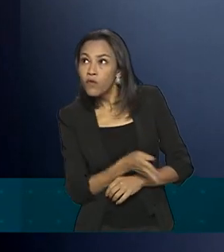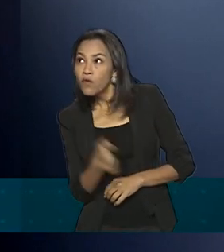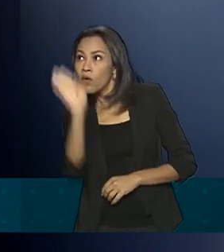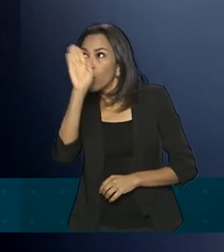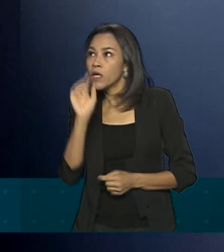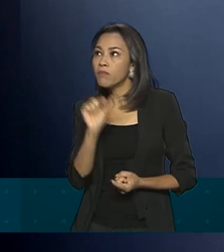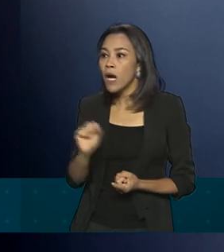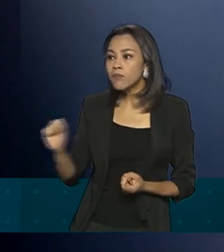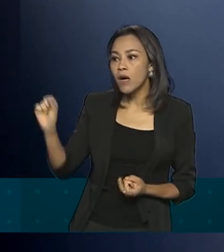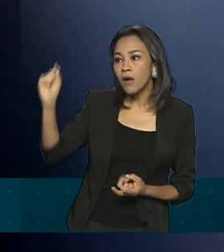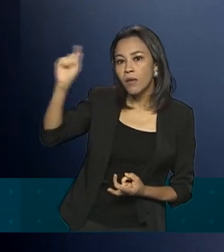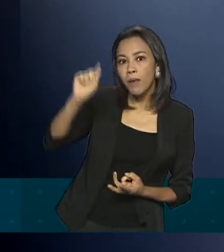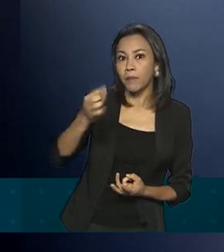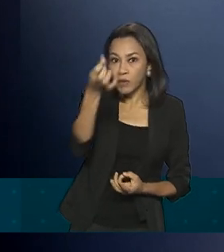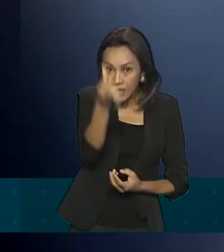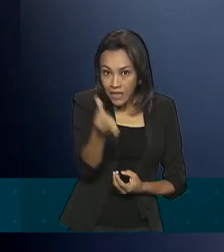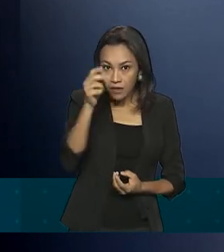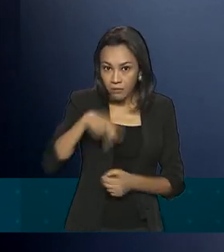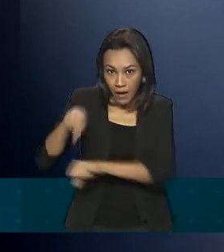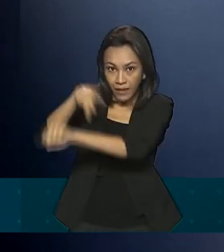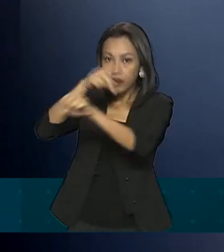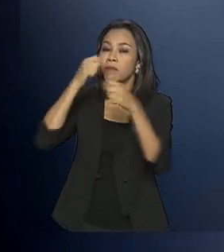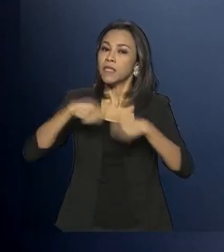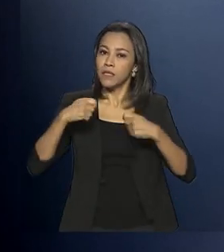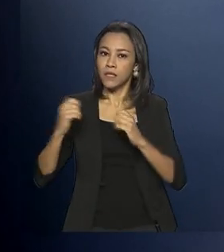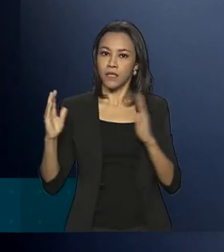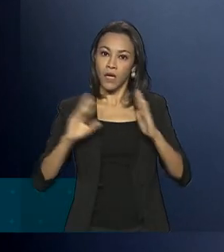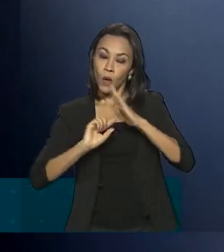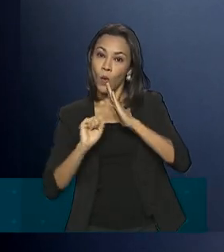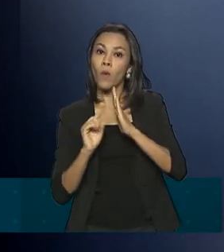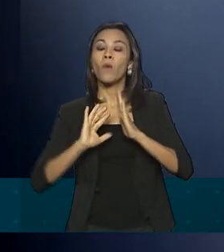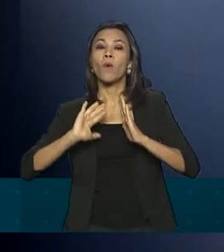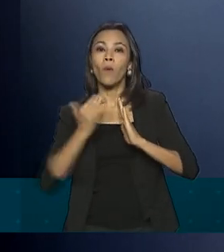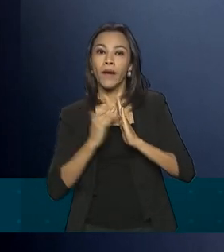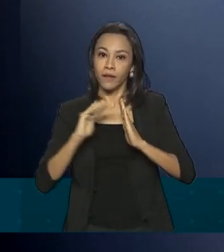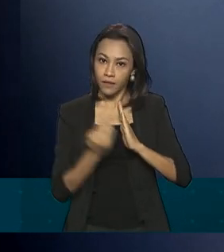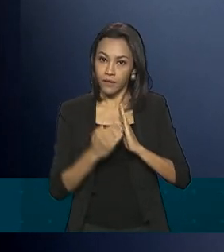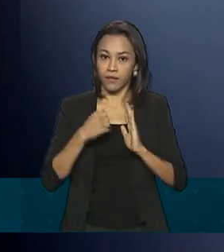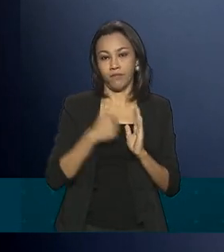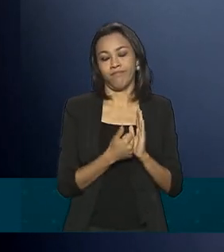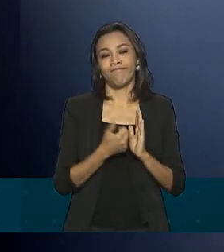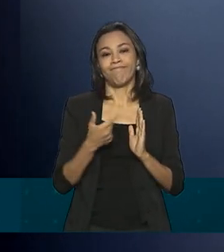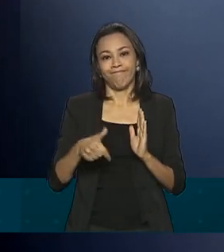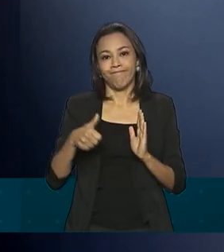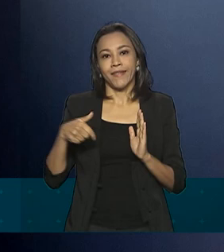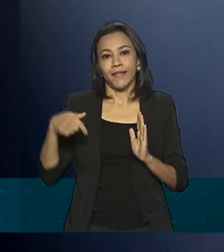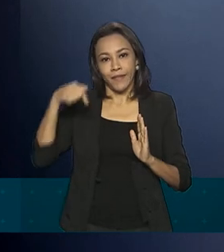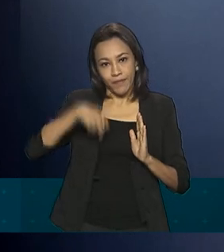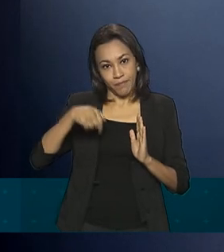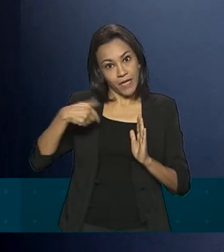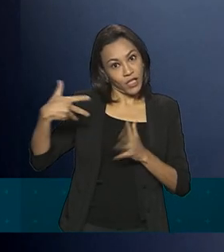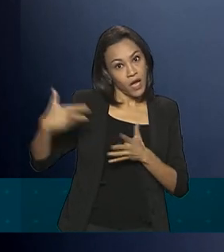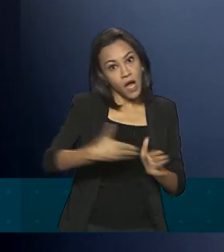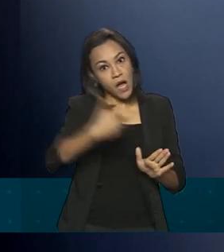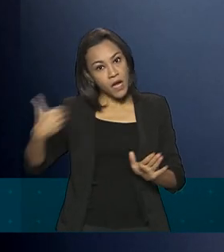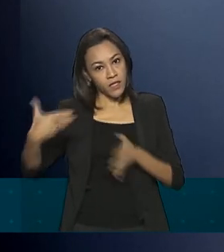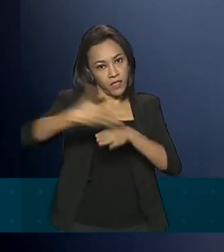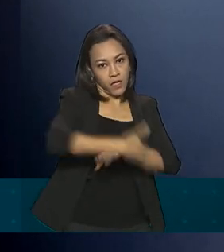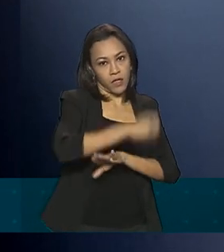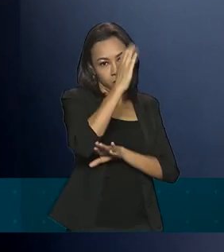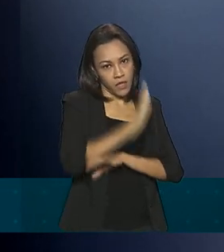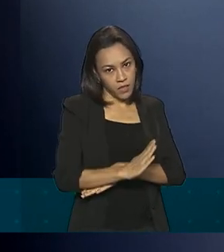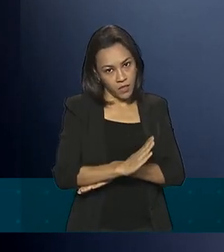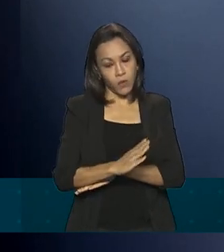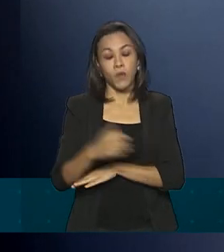precisam cumprir quarentena de 14 dias ao chegar ao Brasil. Independentemente da nacionalidade, todos que